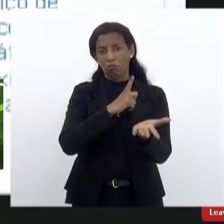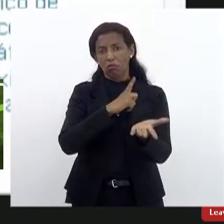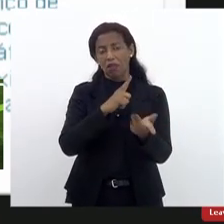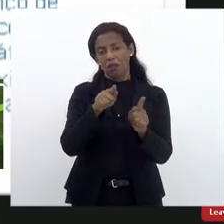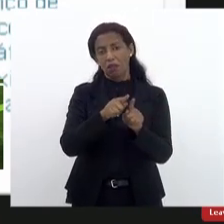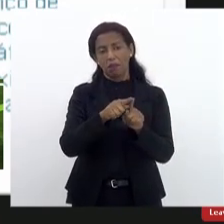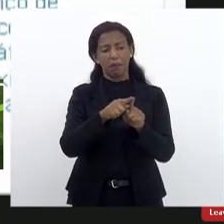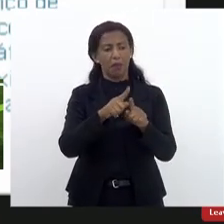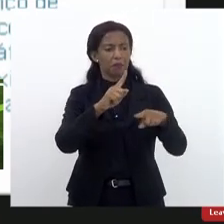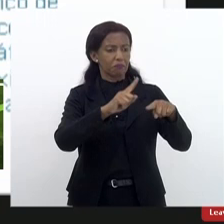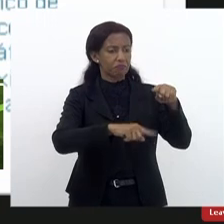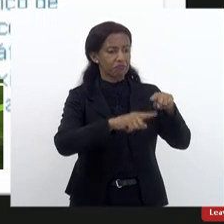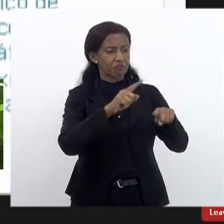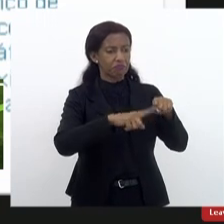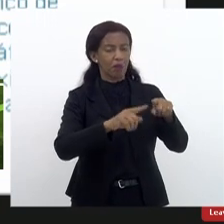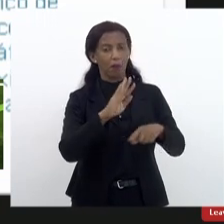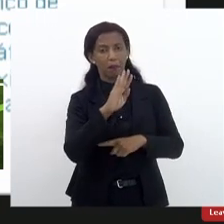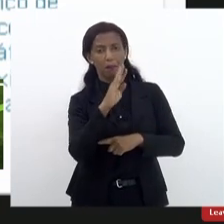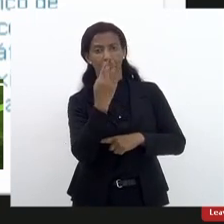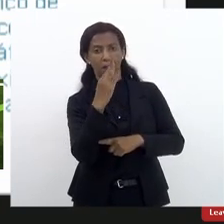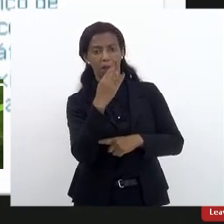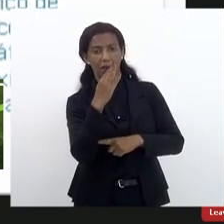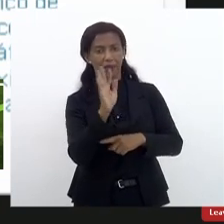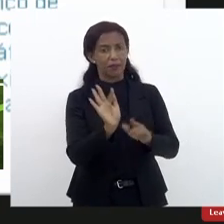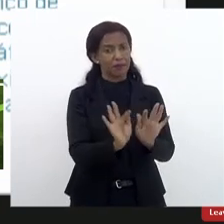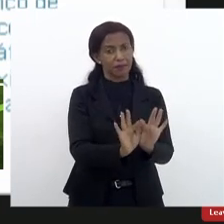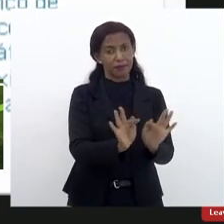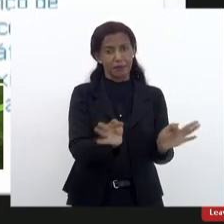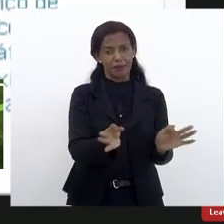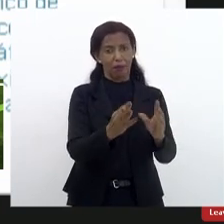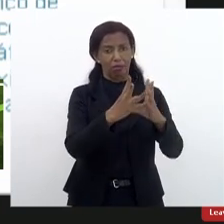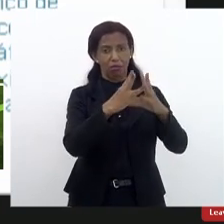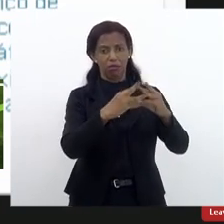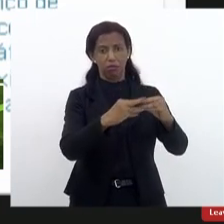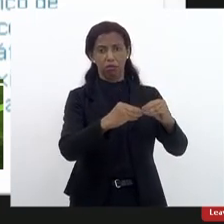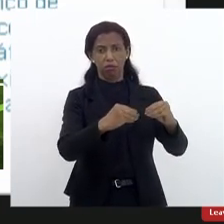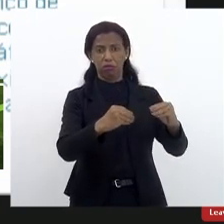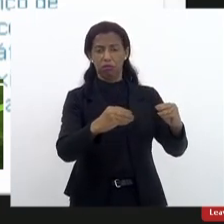temos imóveis de madeira simplesmente evaporando,